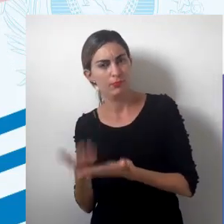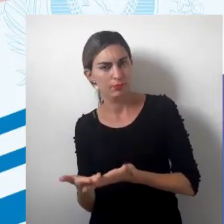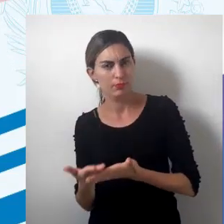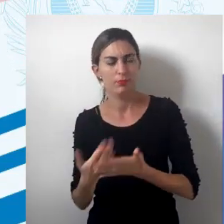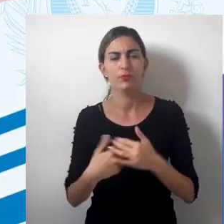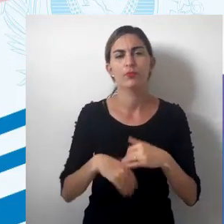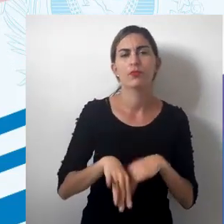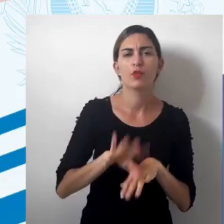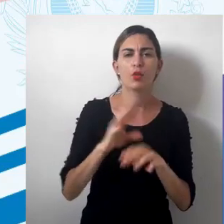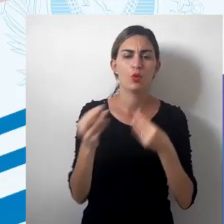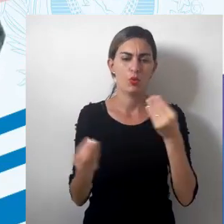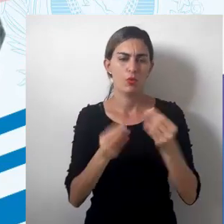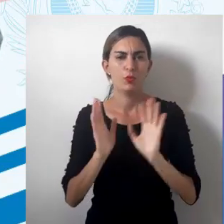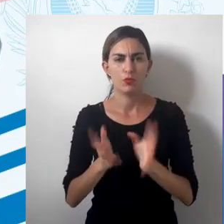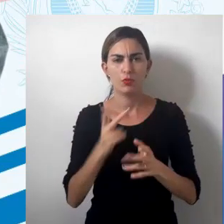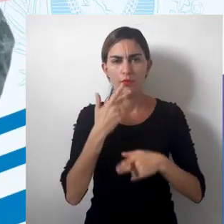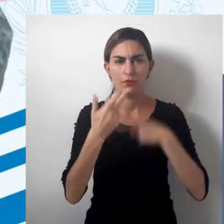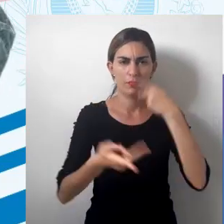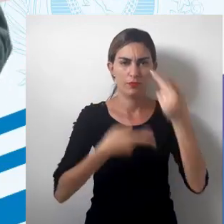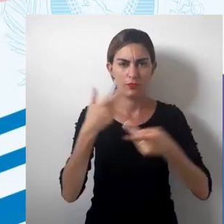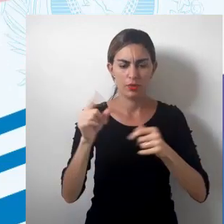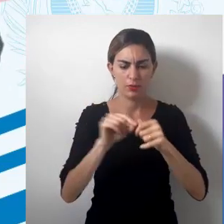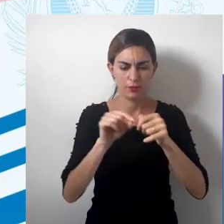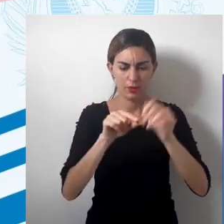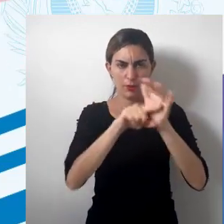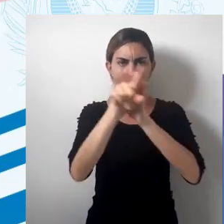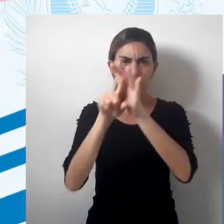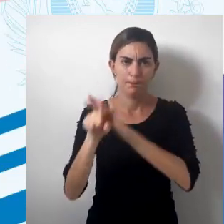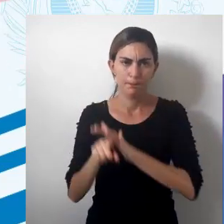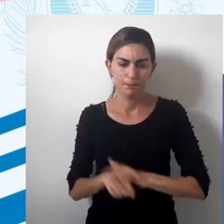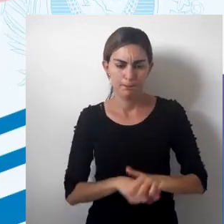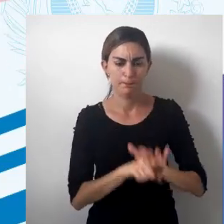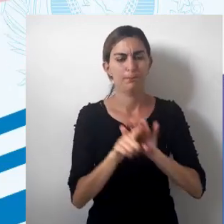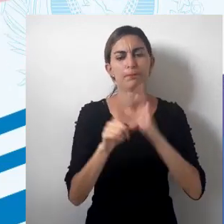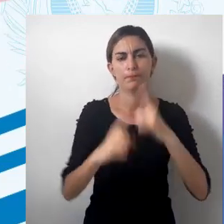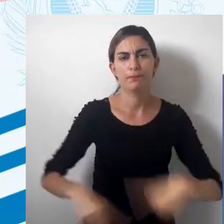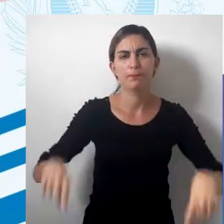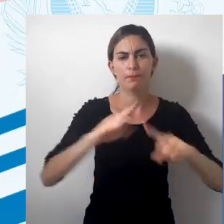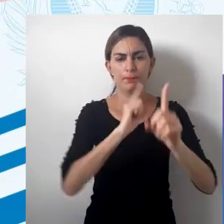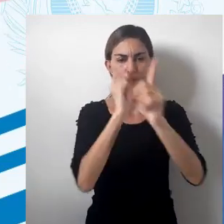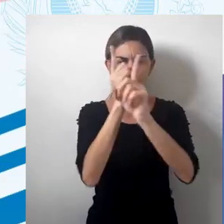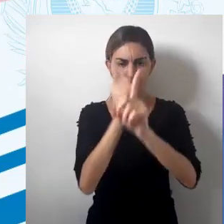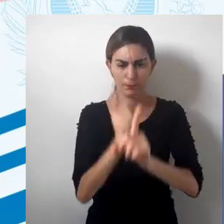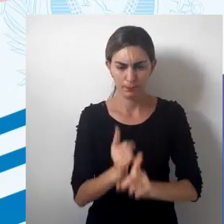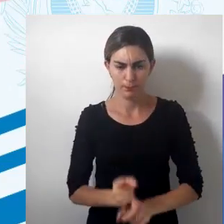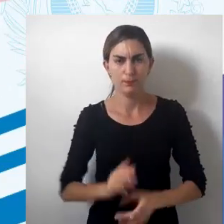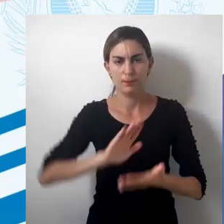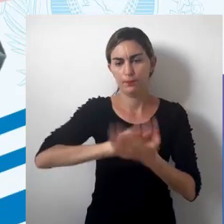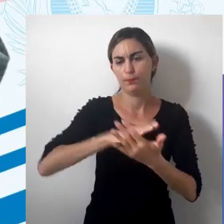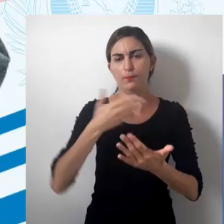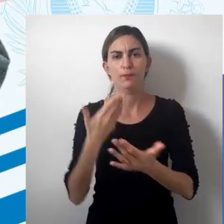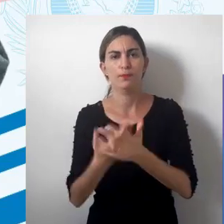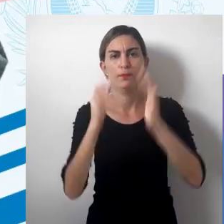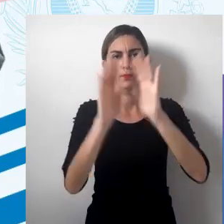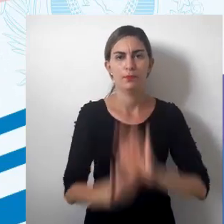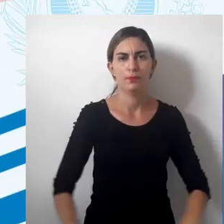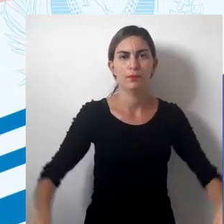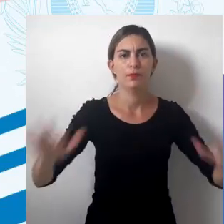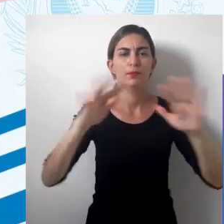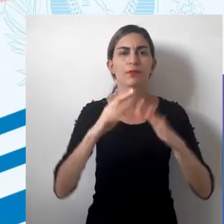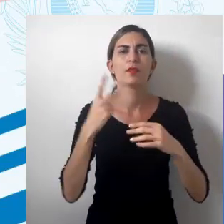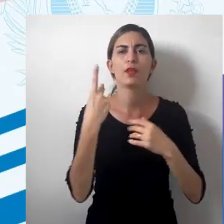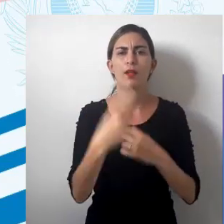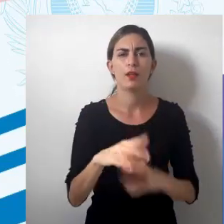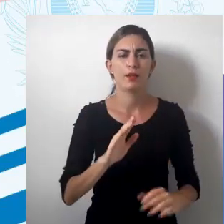de forma, como a gente já falou, para fazer essa análise territorial, a gente identifica que as representações espaciais